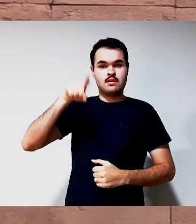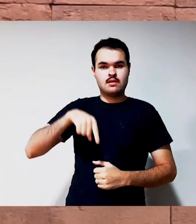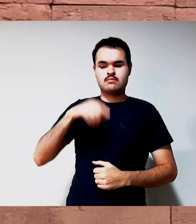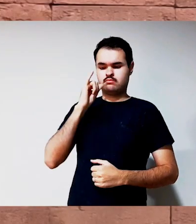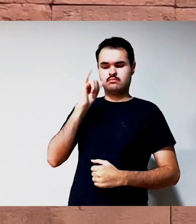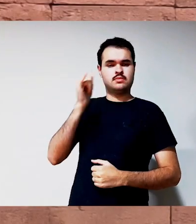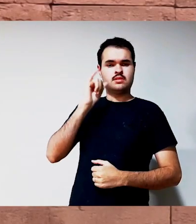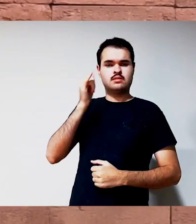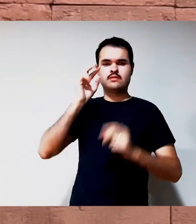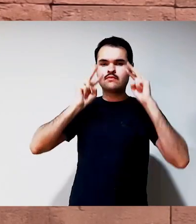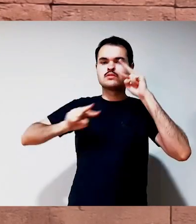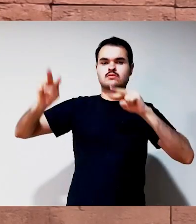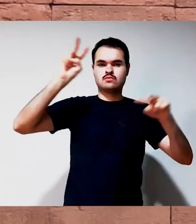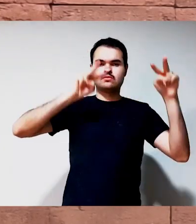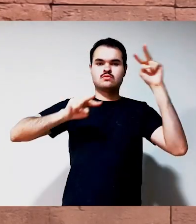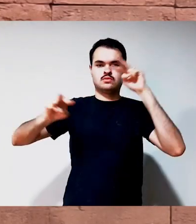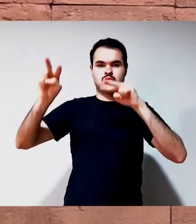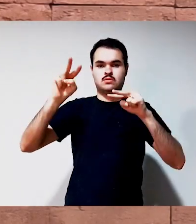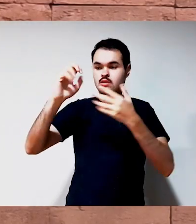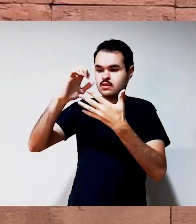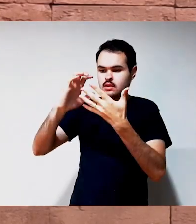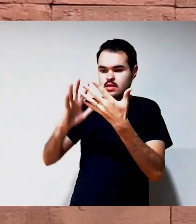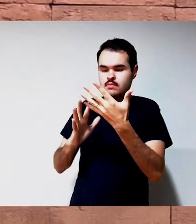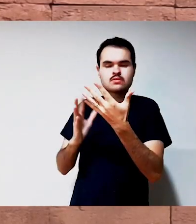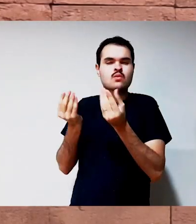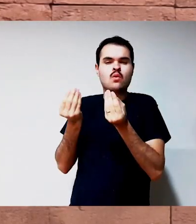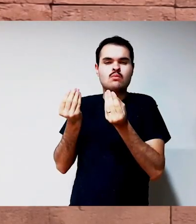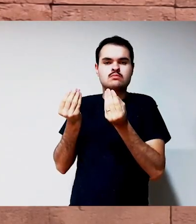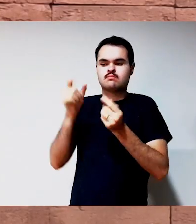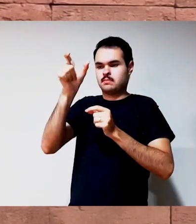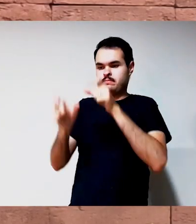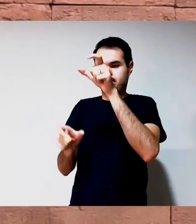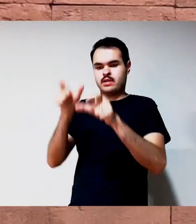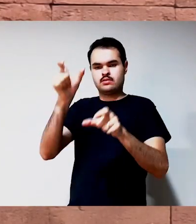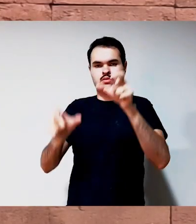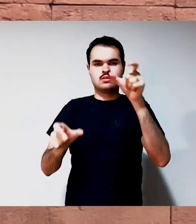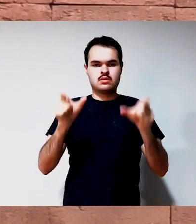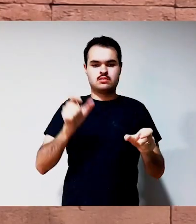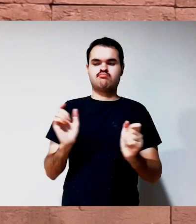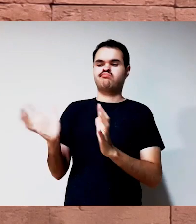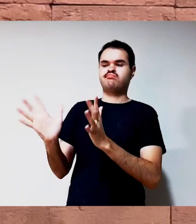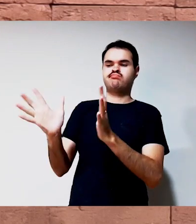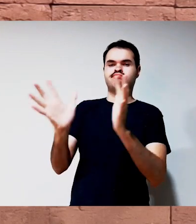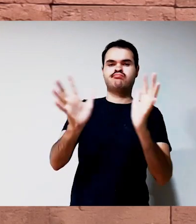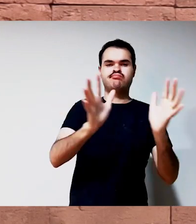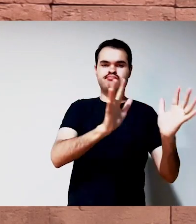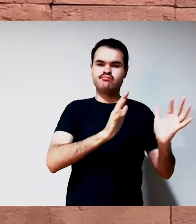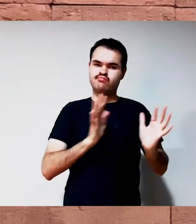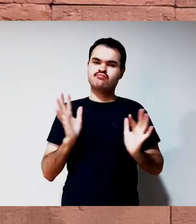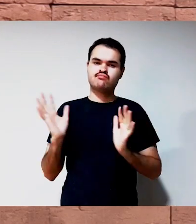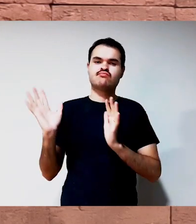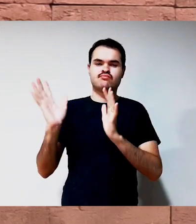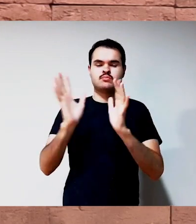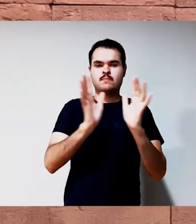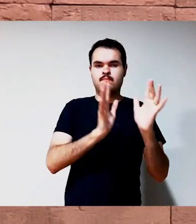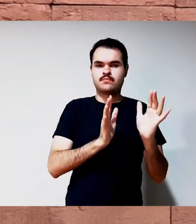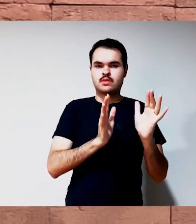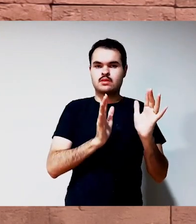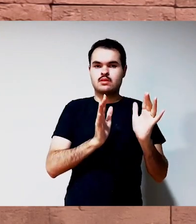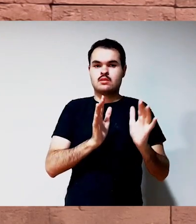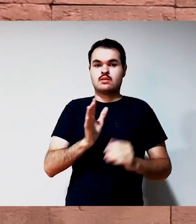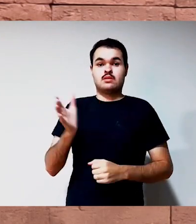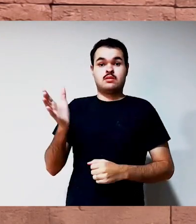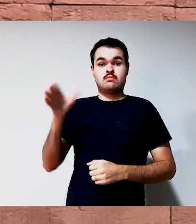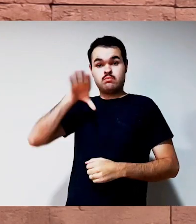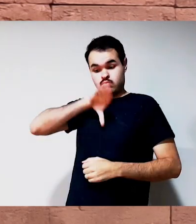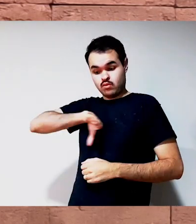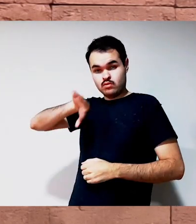Trata-se de uma HQ, uma história em quadrinhos em Libras. É uma narrativa visual. A Libra está sinalizada